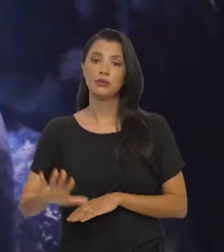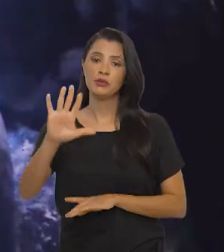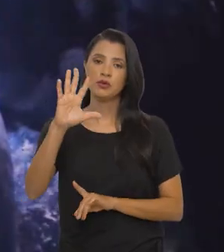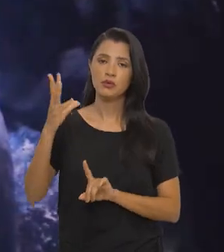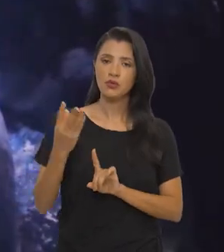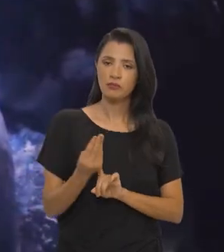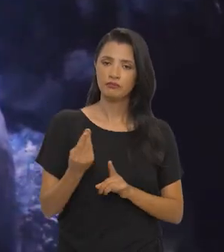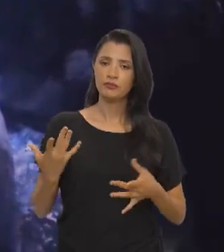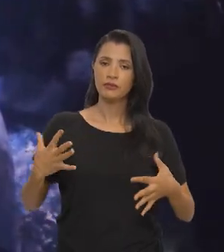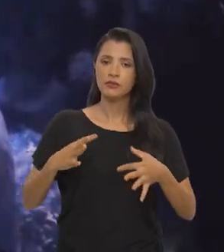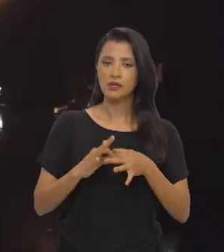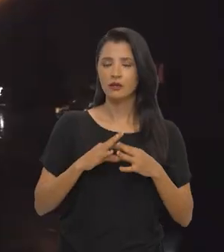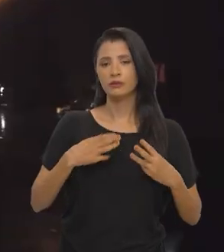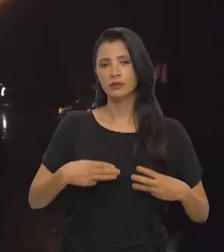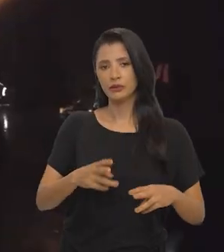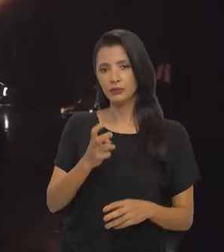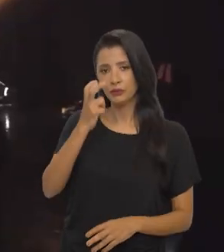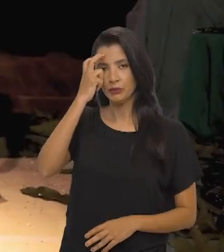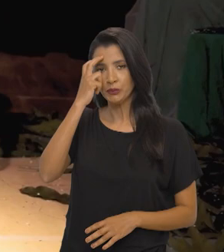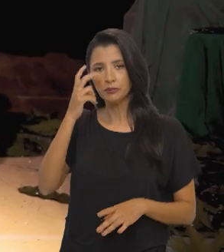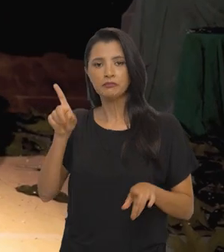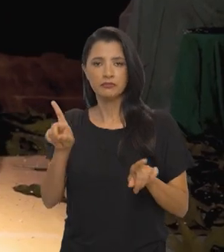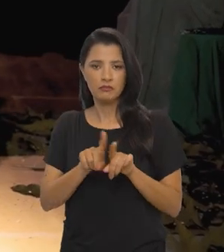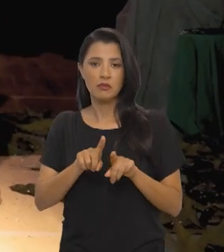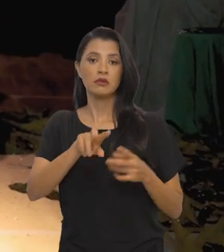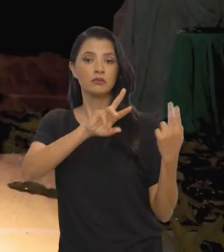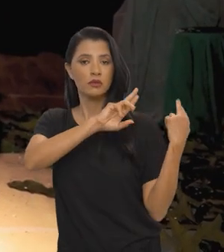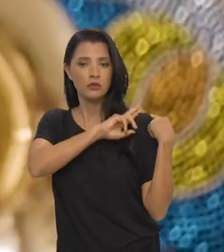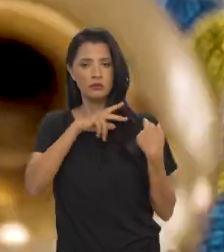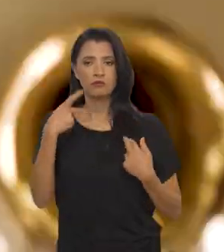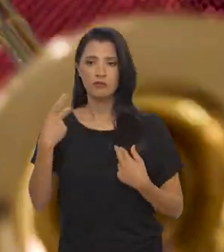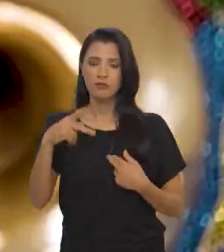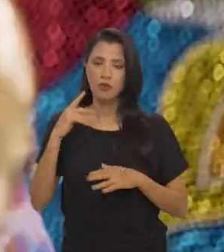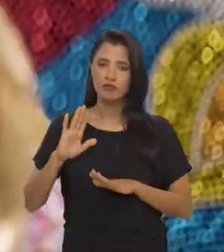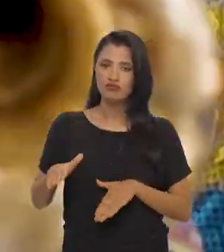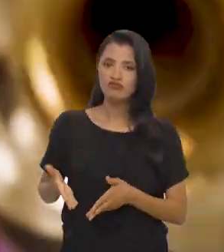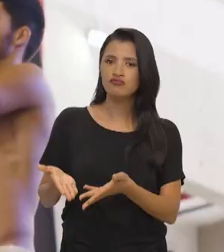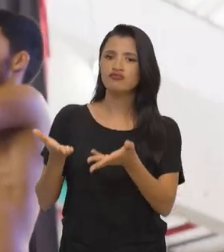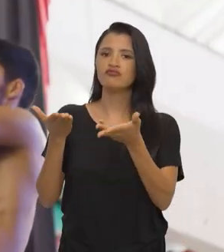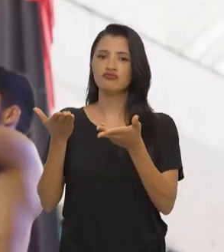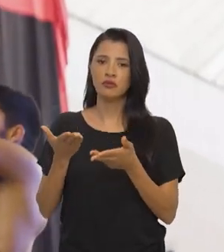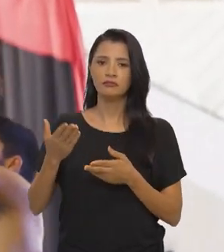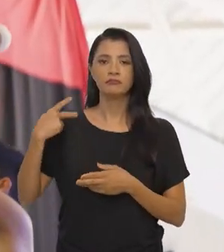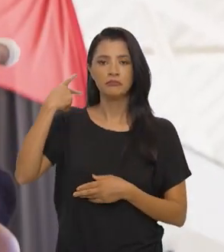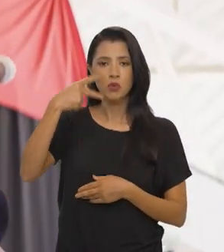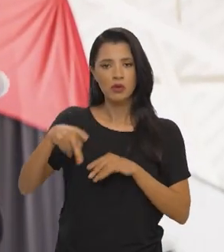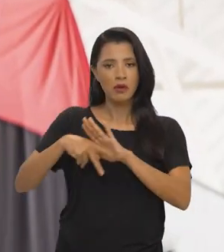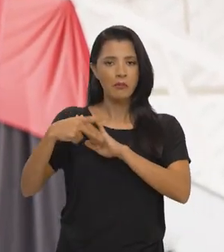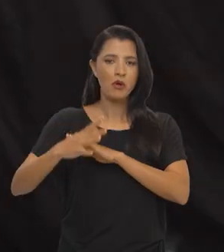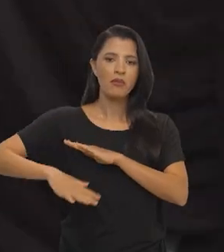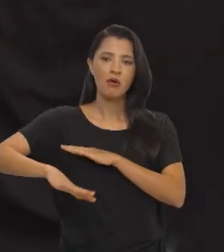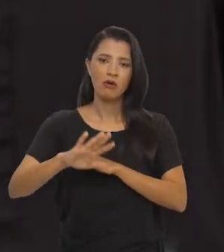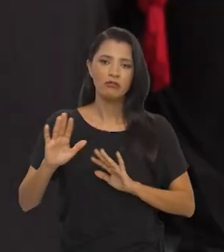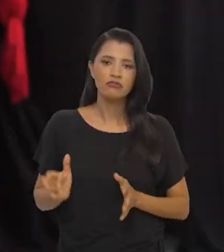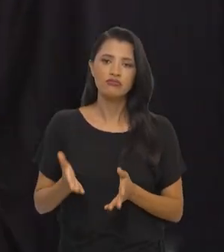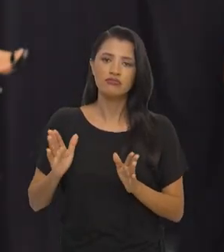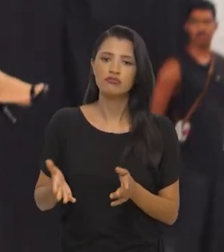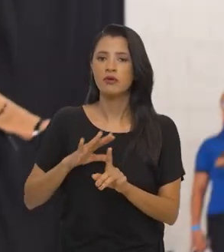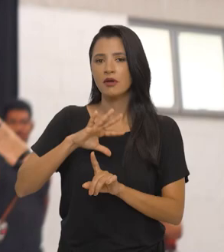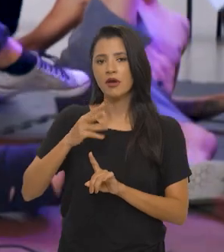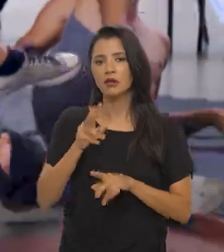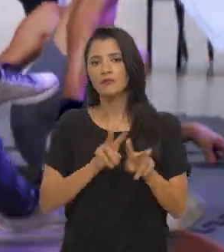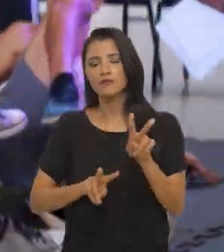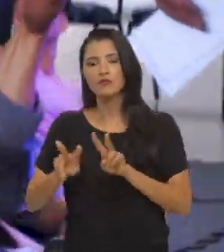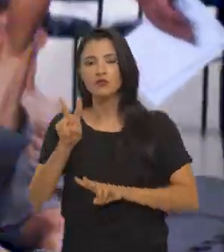de Artes, órgão ligado ao Ministério da Cultura, que é responsável pelo desenvolvimento de políticas públicas de